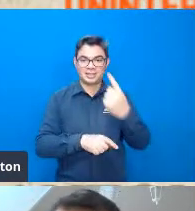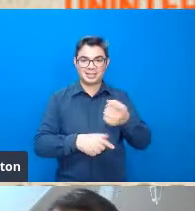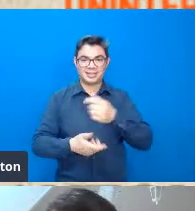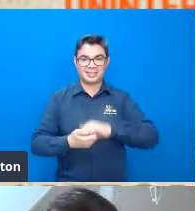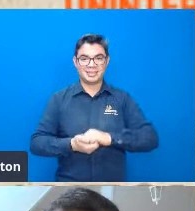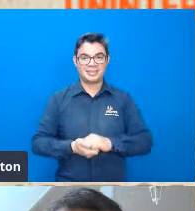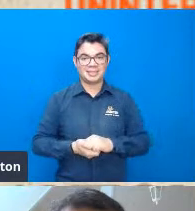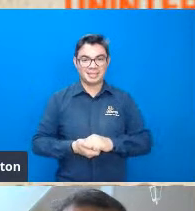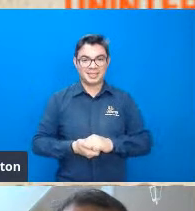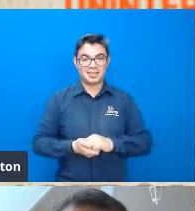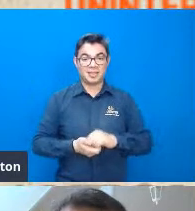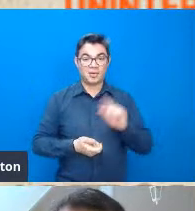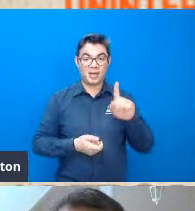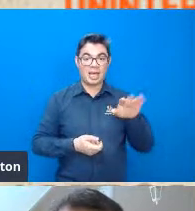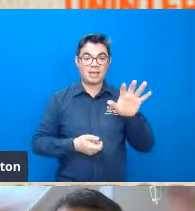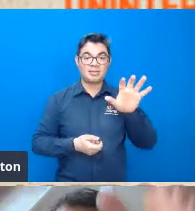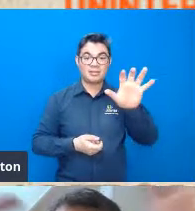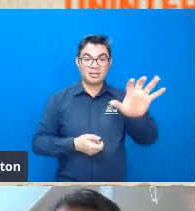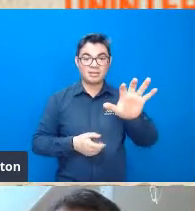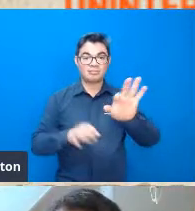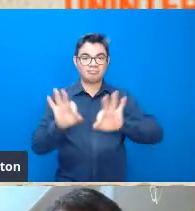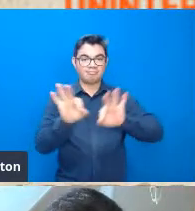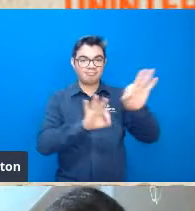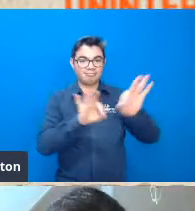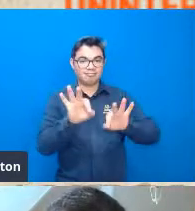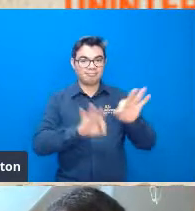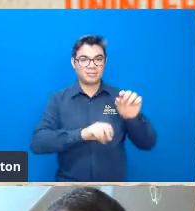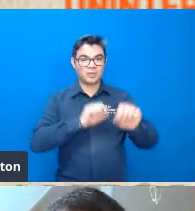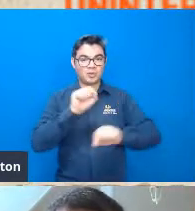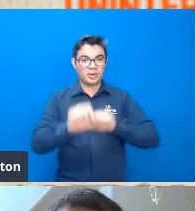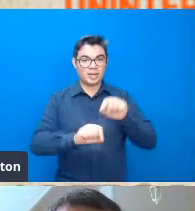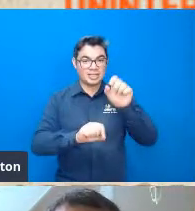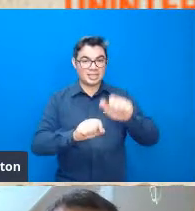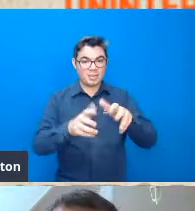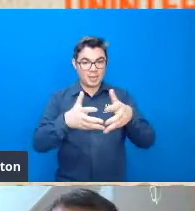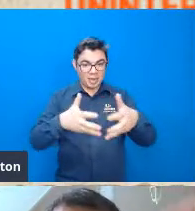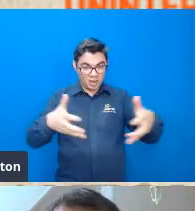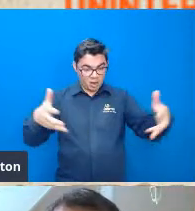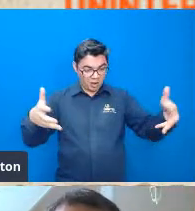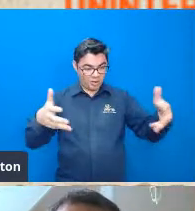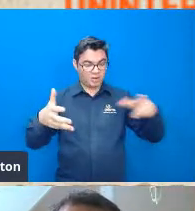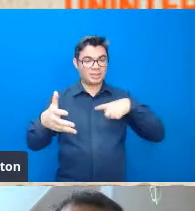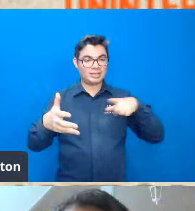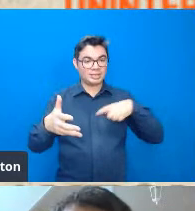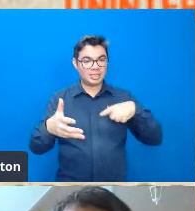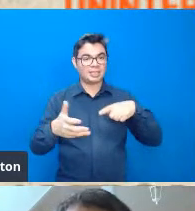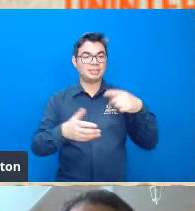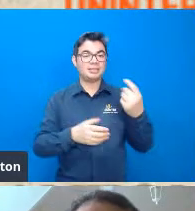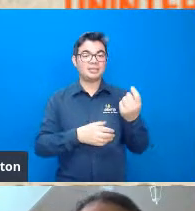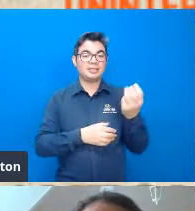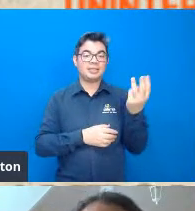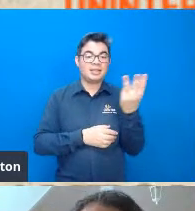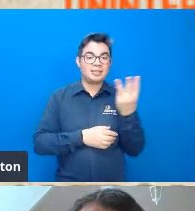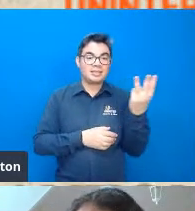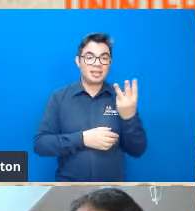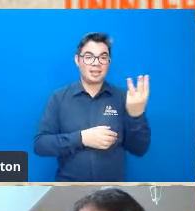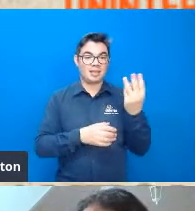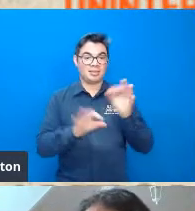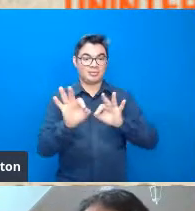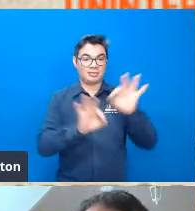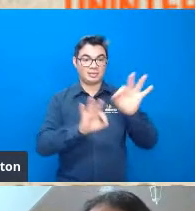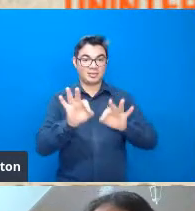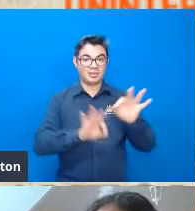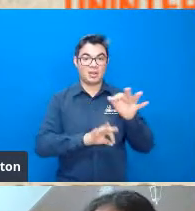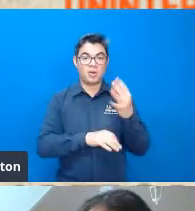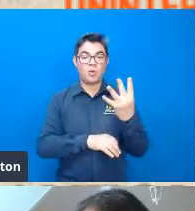e assim sucessivamente se fosse uma bacia maior você teria dois canais de terceira ordem e forma um canal de